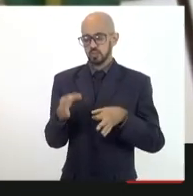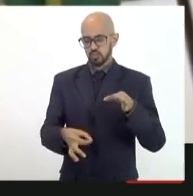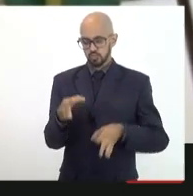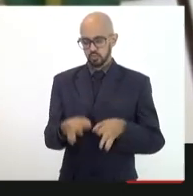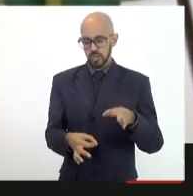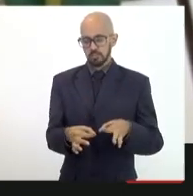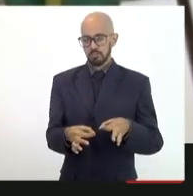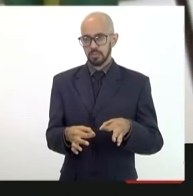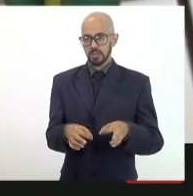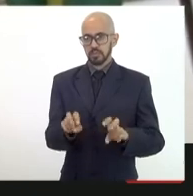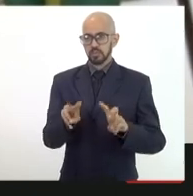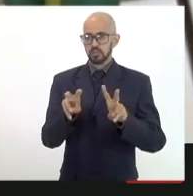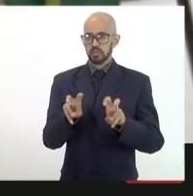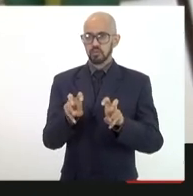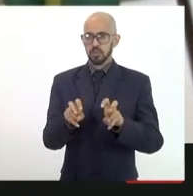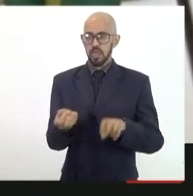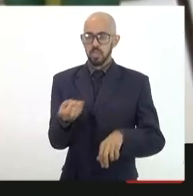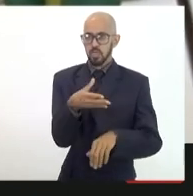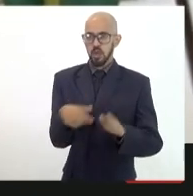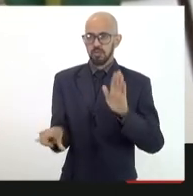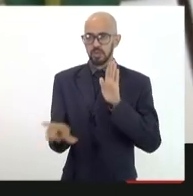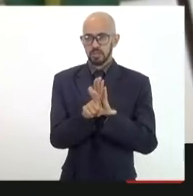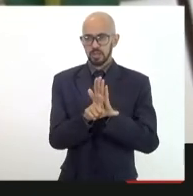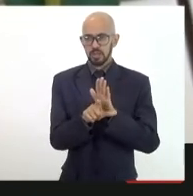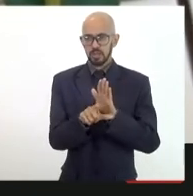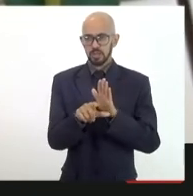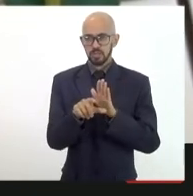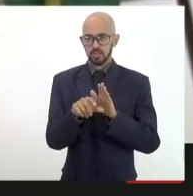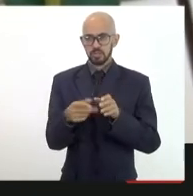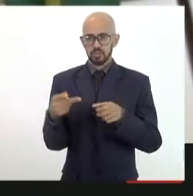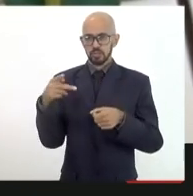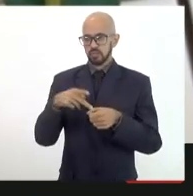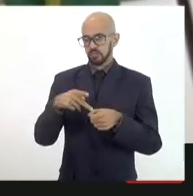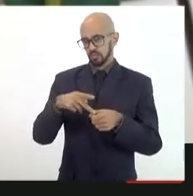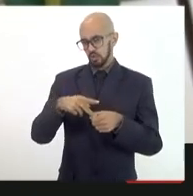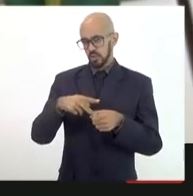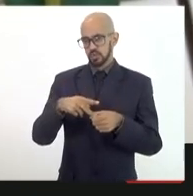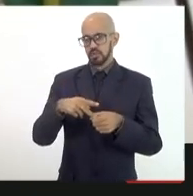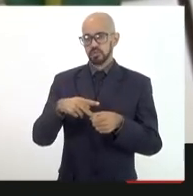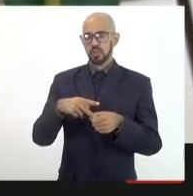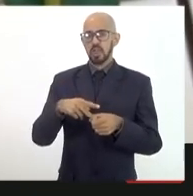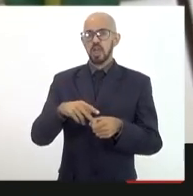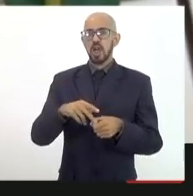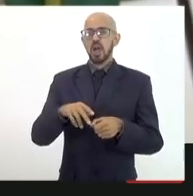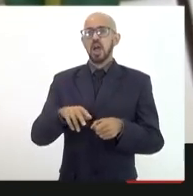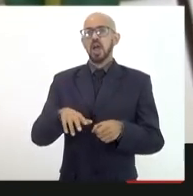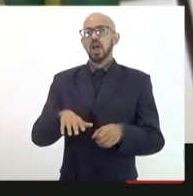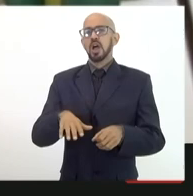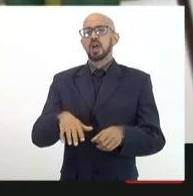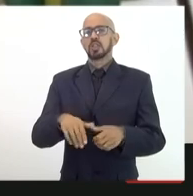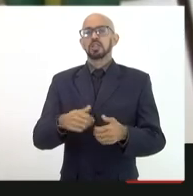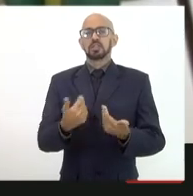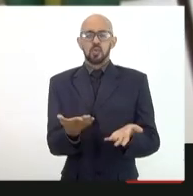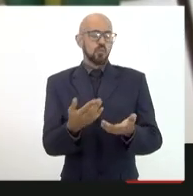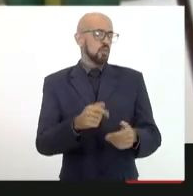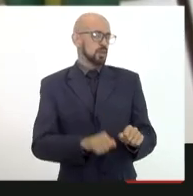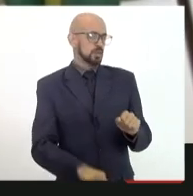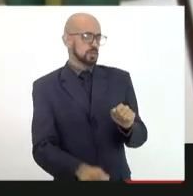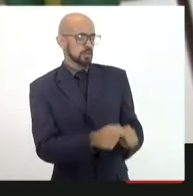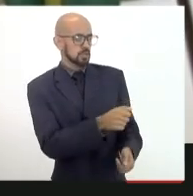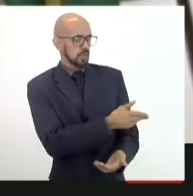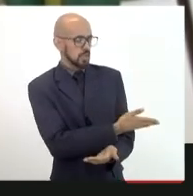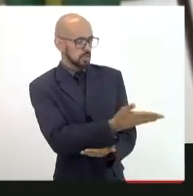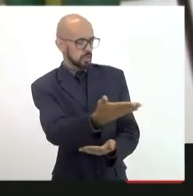da questão da nova legislação dos royalties então se de alguma maneira esse assunto e aí estão os parlamentares estão as